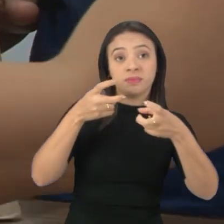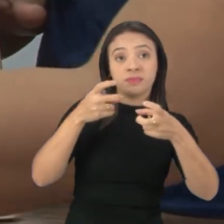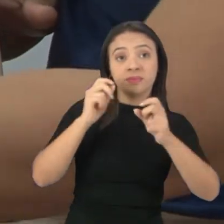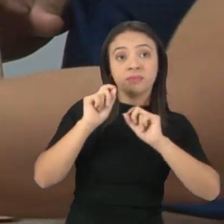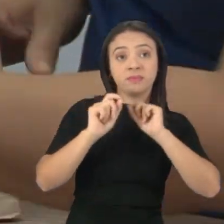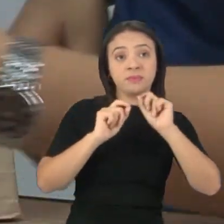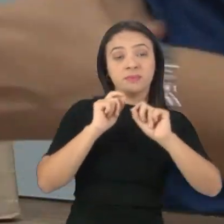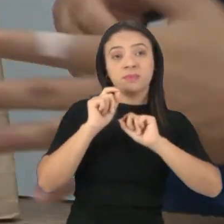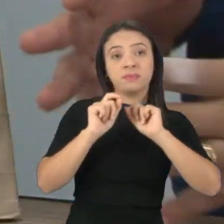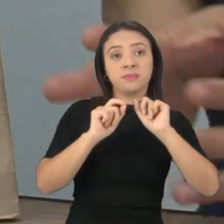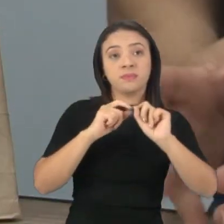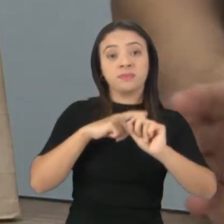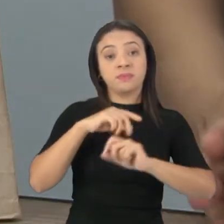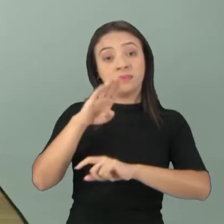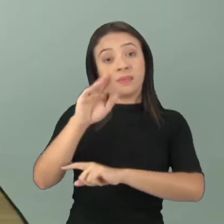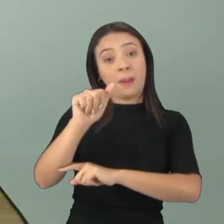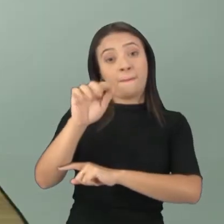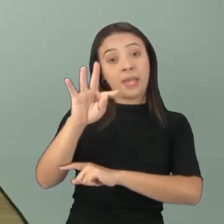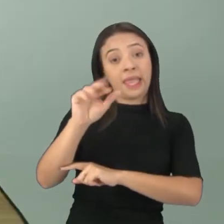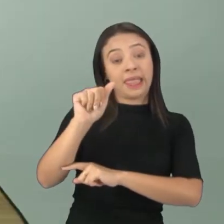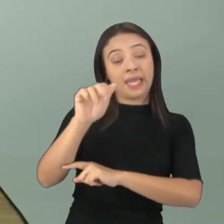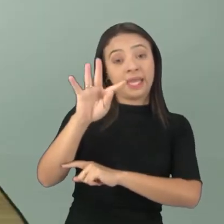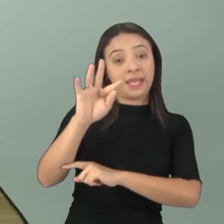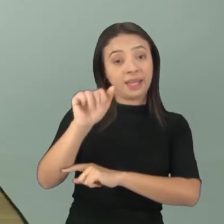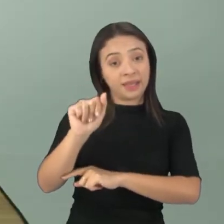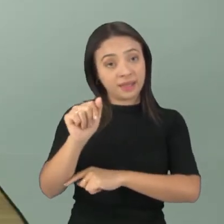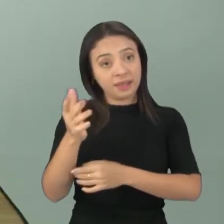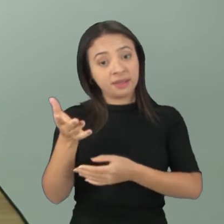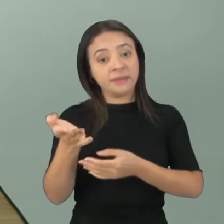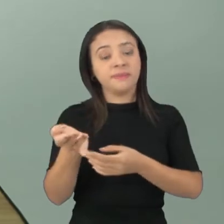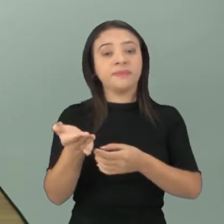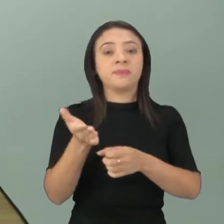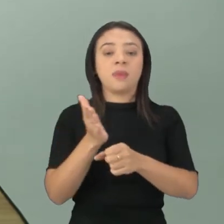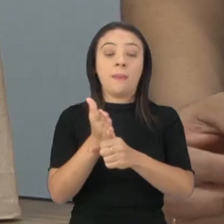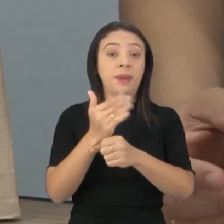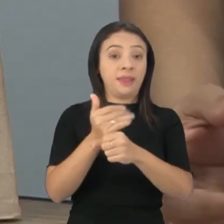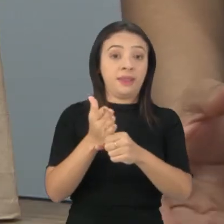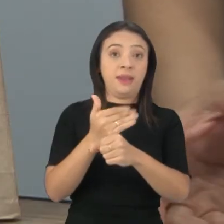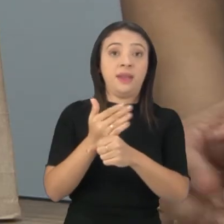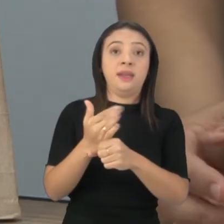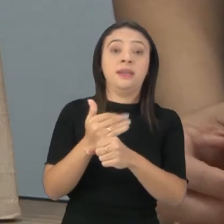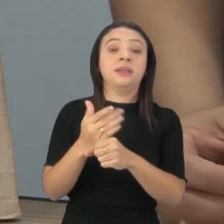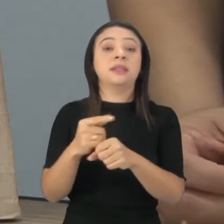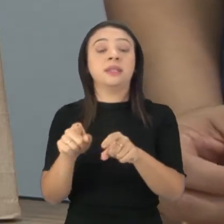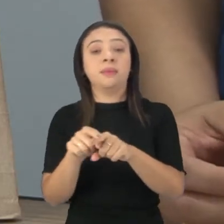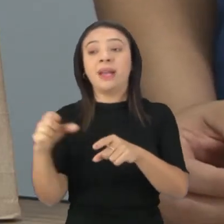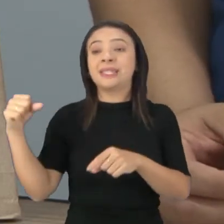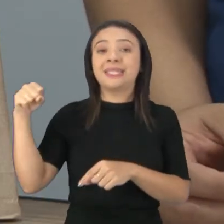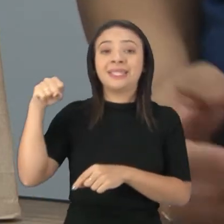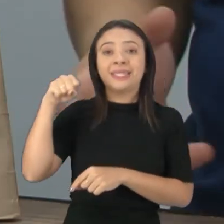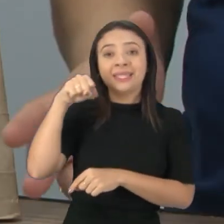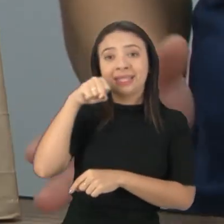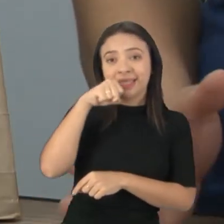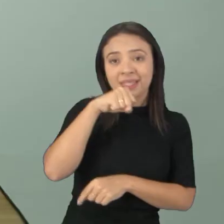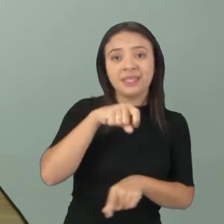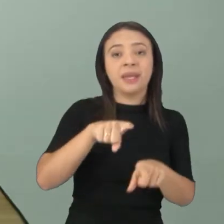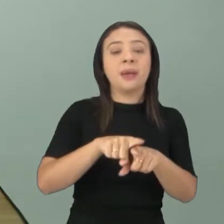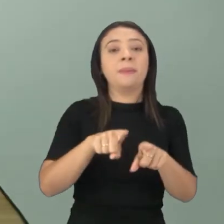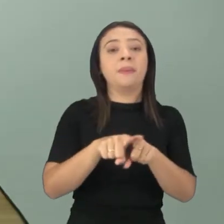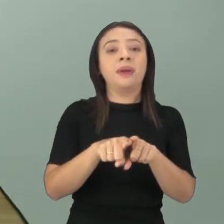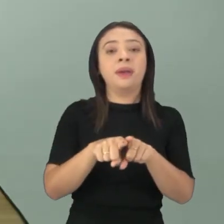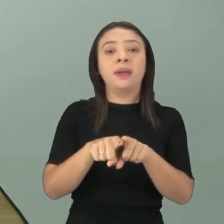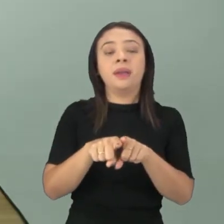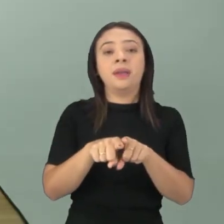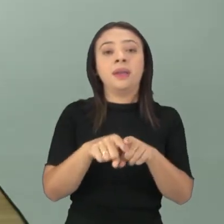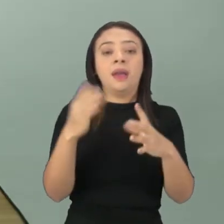menos bem aqui, é as batatas, as cenouras, beterrabas, macaxeira,